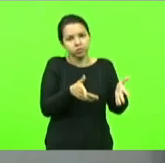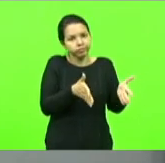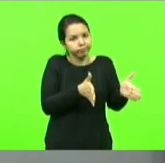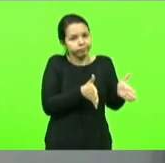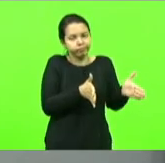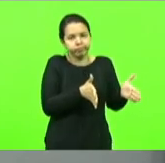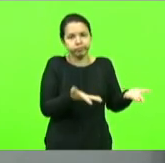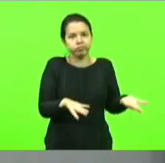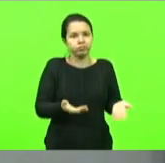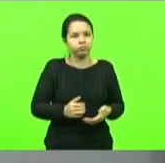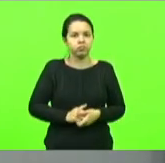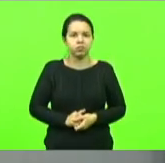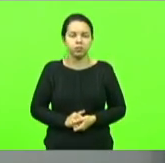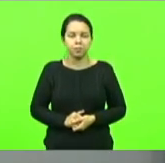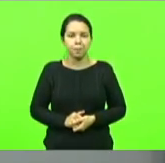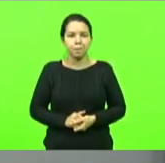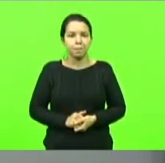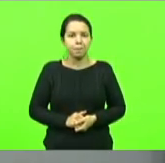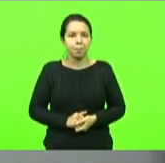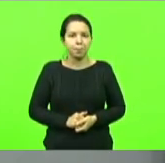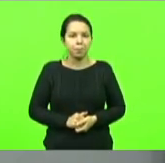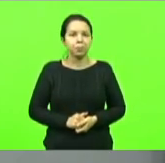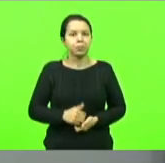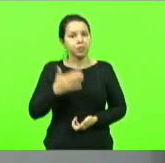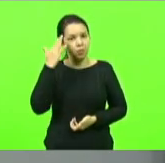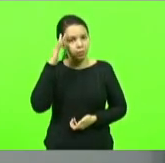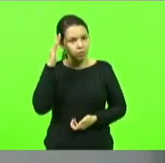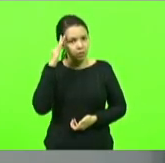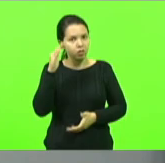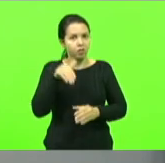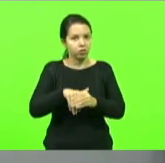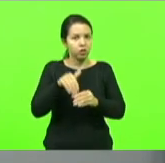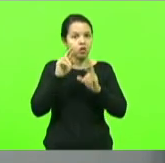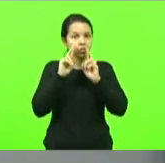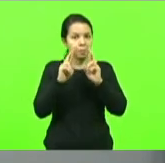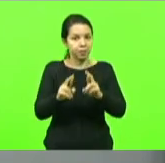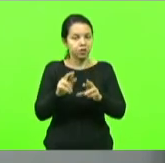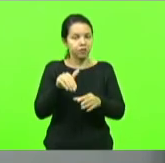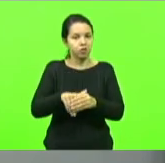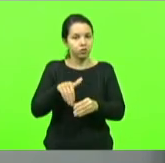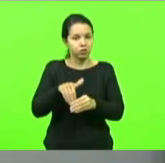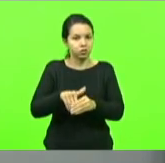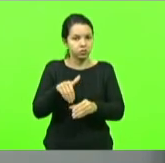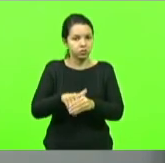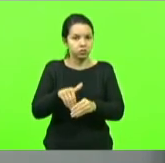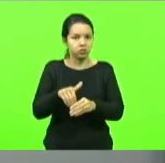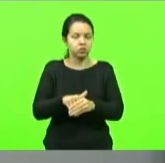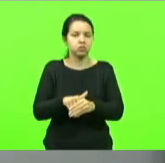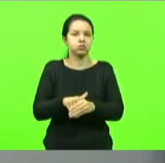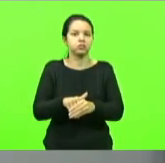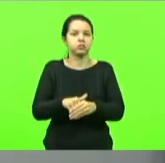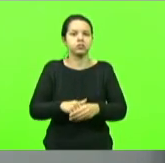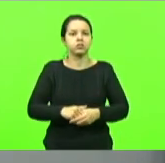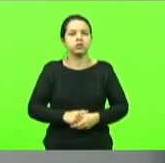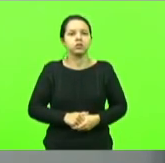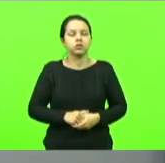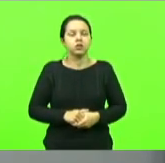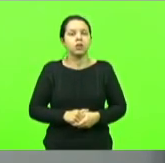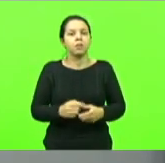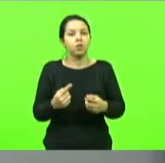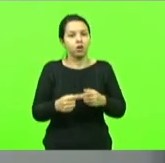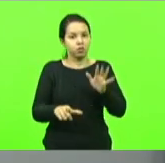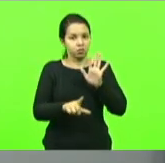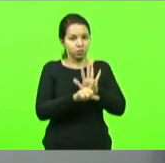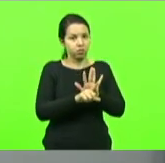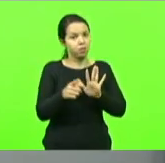eu eu entendo da votação eu respeito essa votação no sentido legal da palavra porque nós